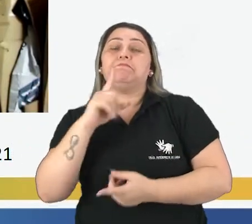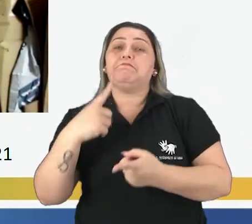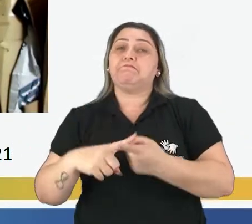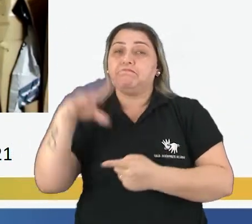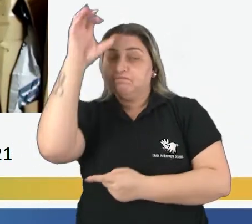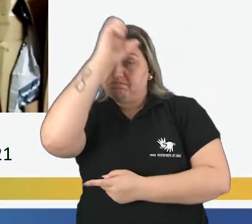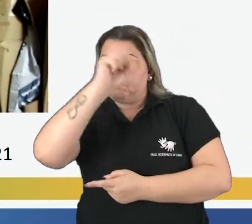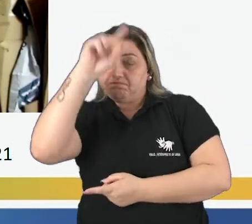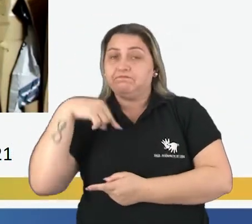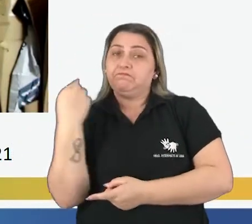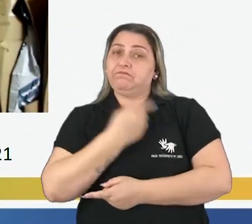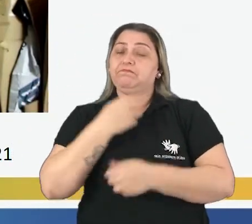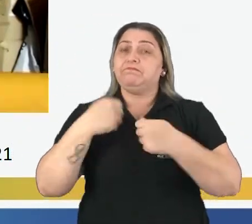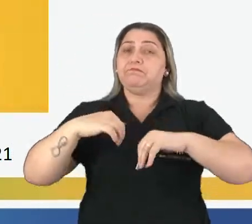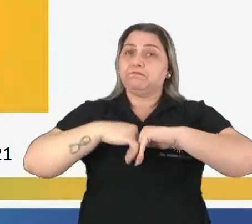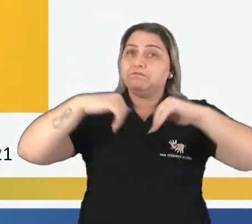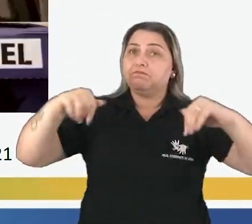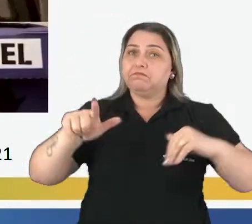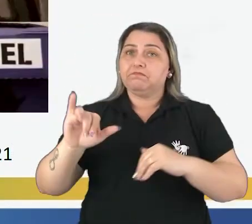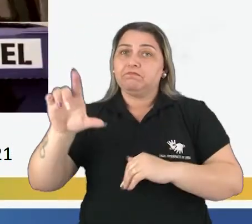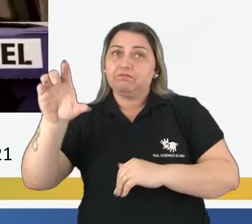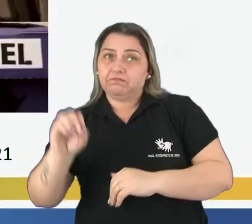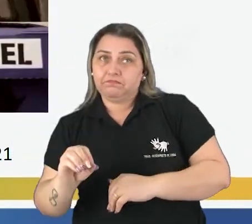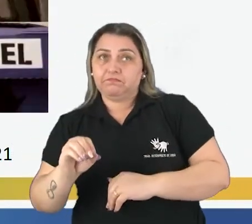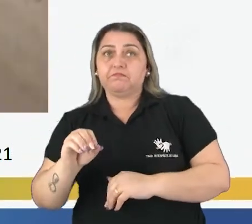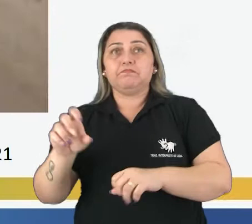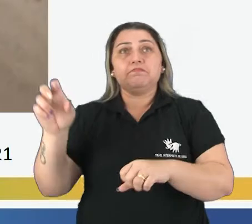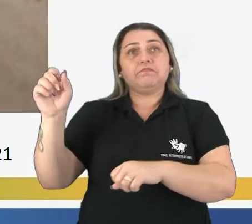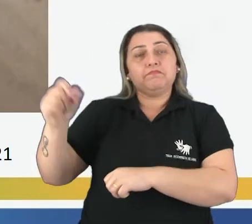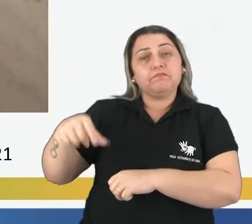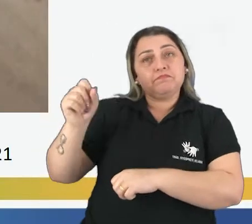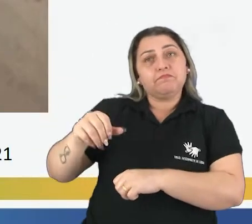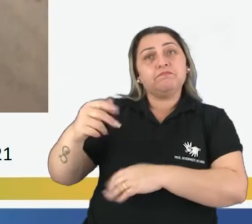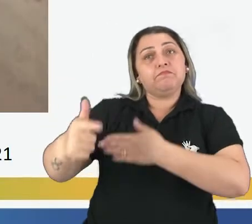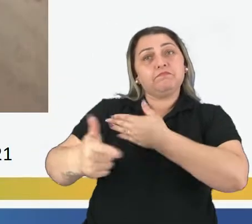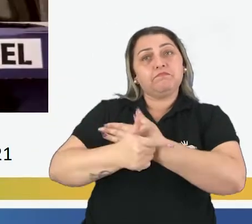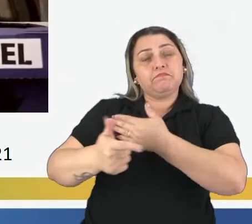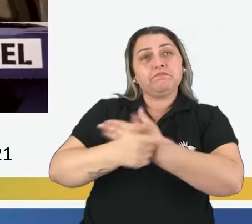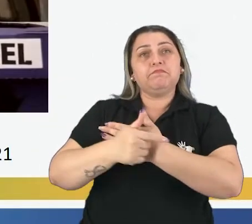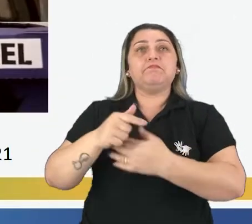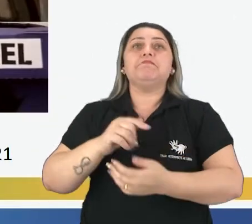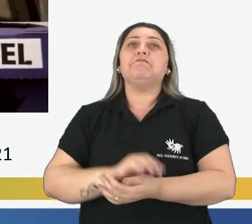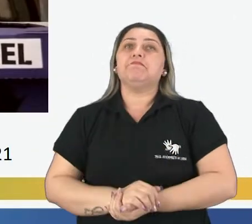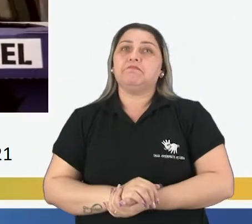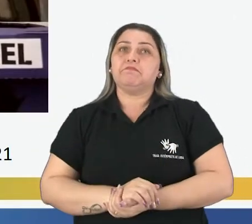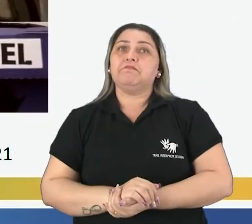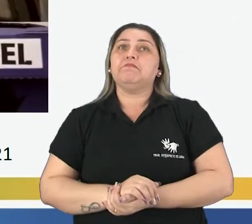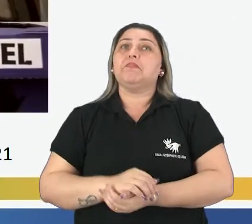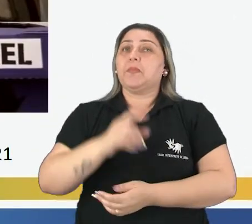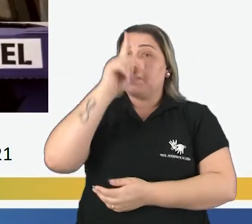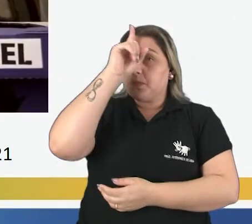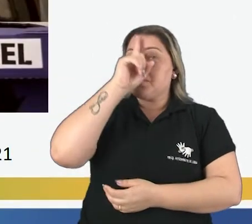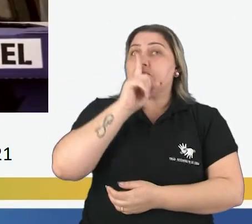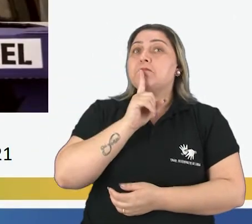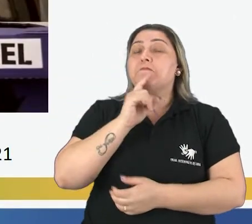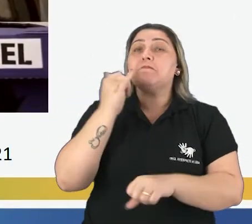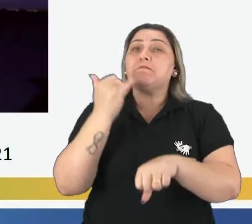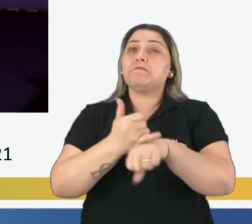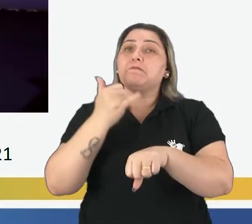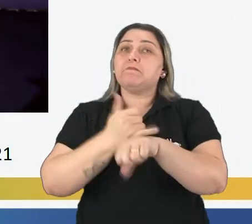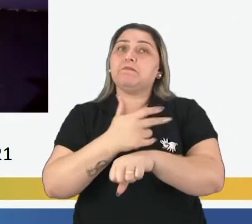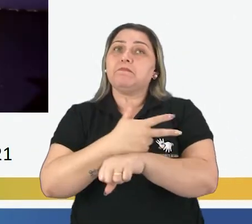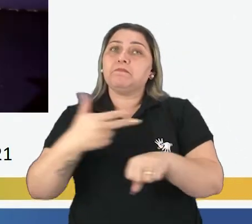eu aprendi que a gente precisa separar o lixo, né? O azul a gente joga o papel. Papel. No amarelo os